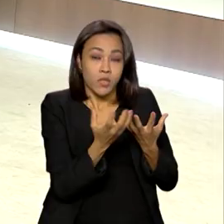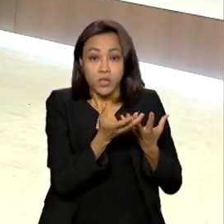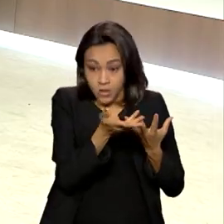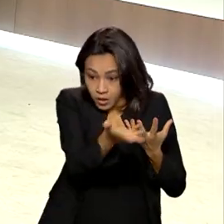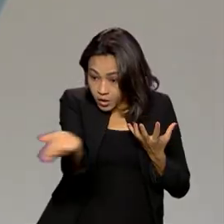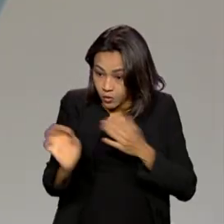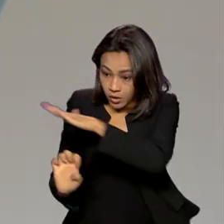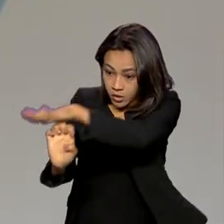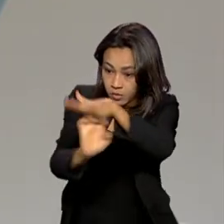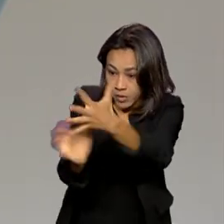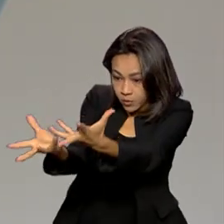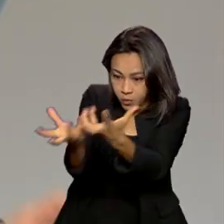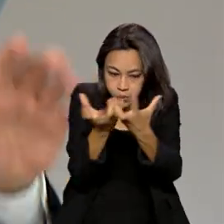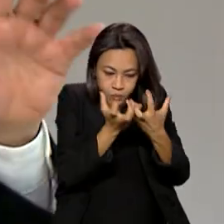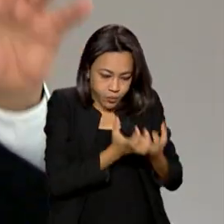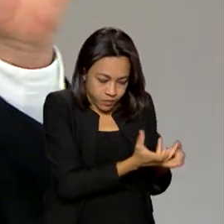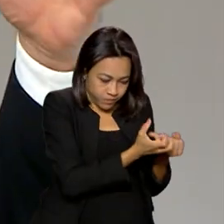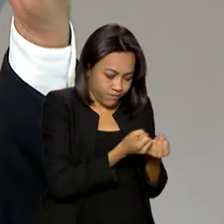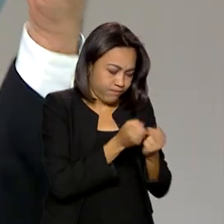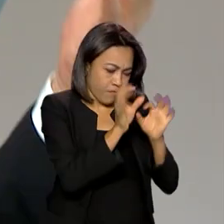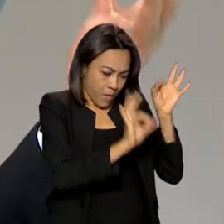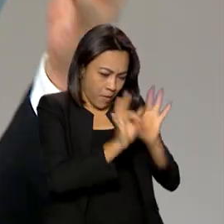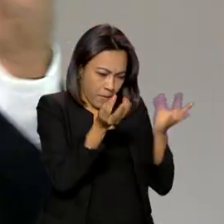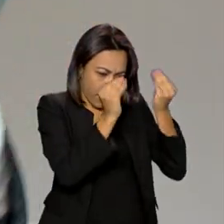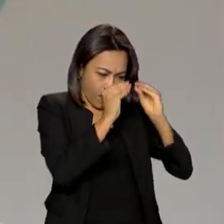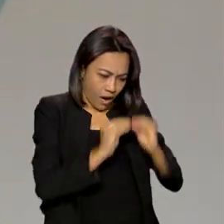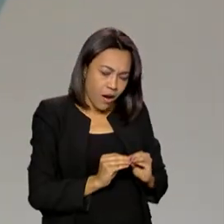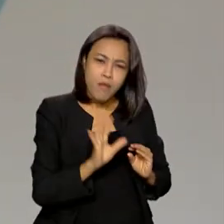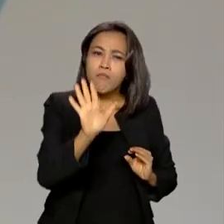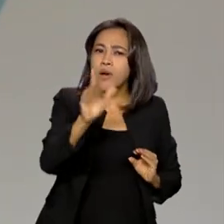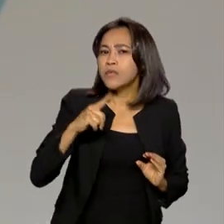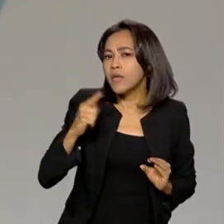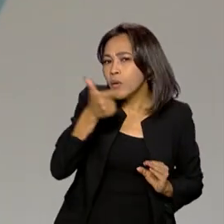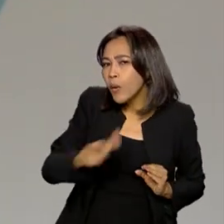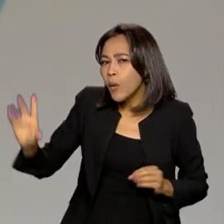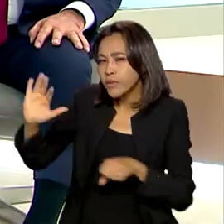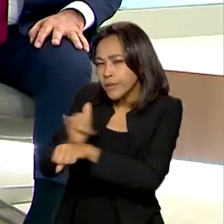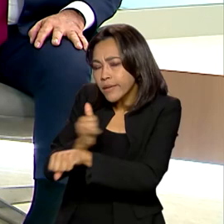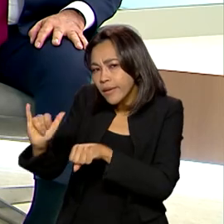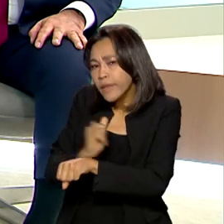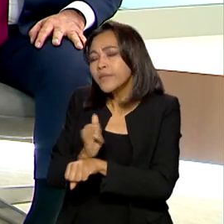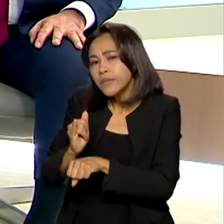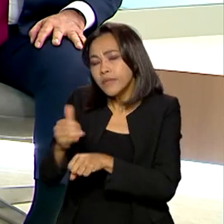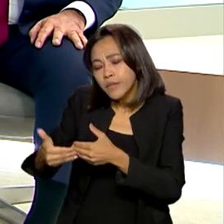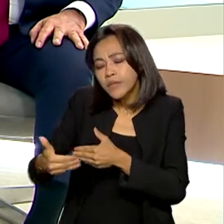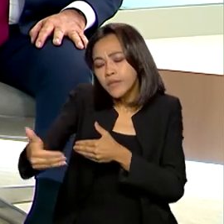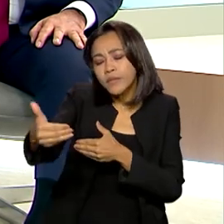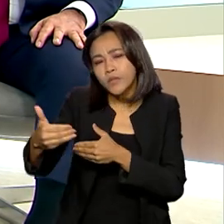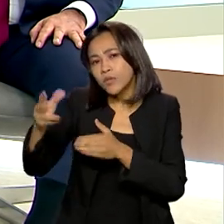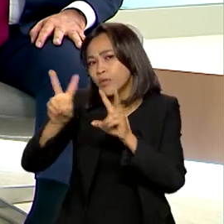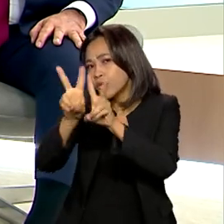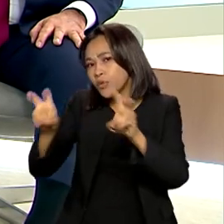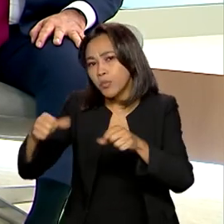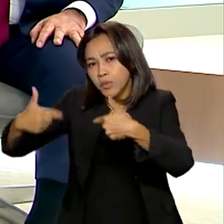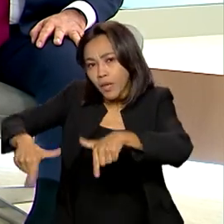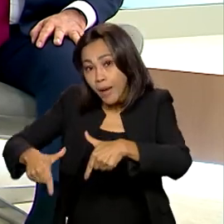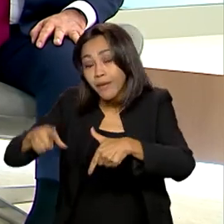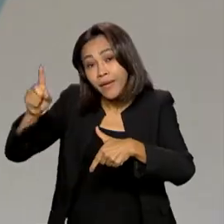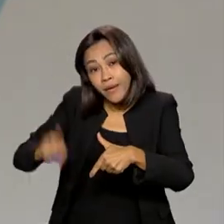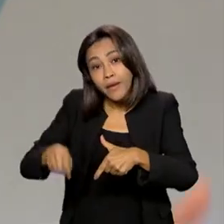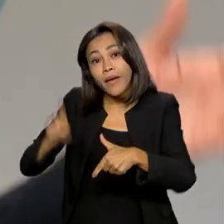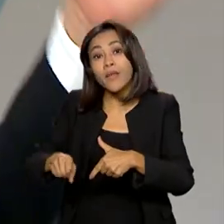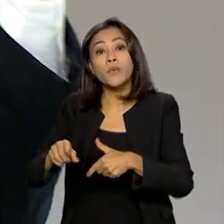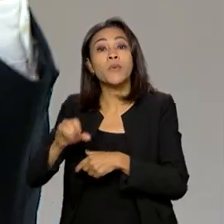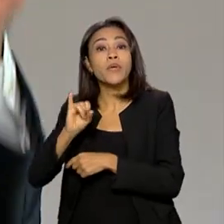ao Ministério do Trabalho e Previdência. Mas existem outras estimativas que são feitas em relação ao mercado de trabalho brasileiro, uma delas a PNAD Contínua do IBGE,